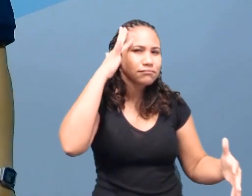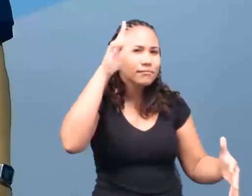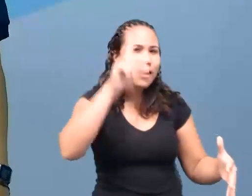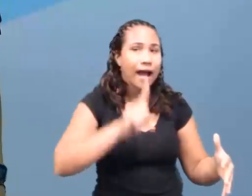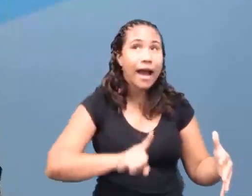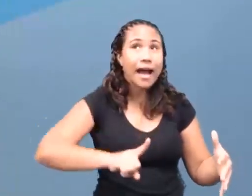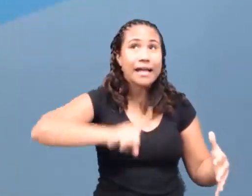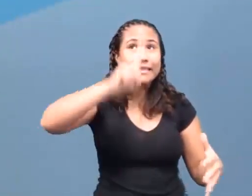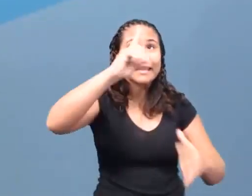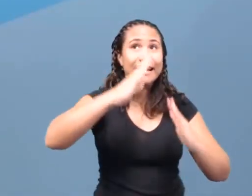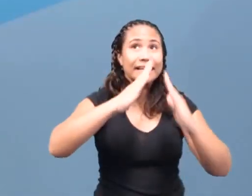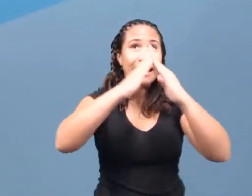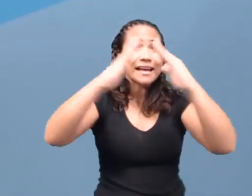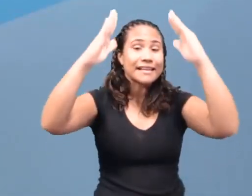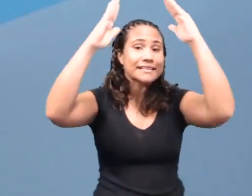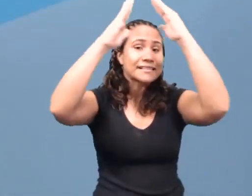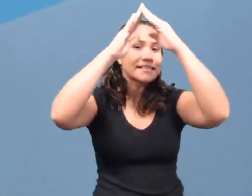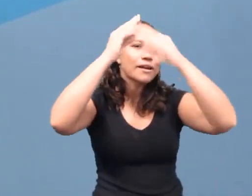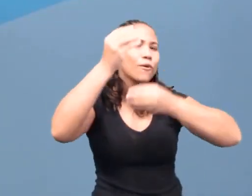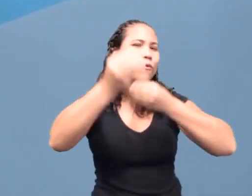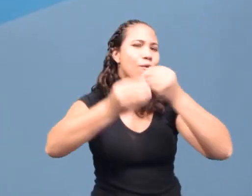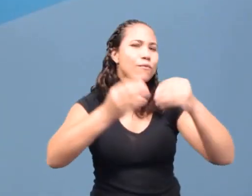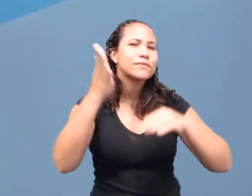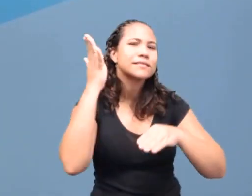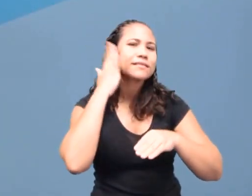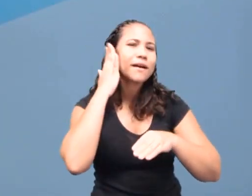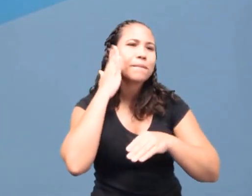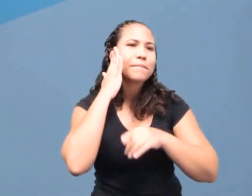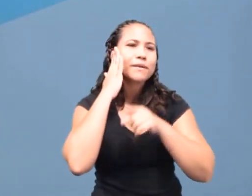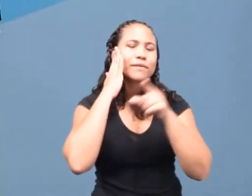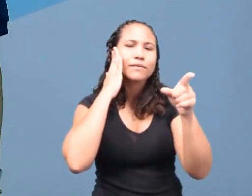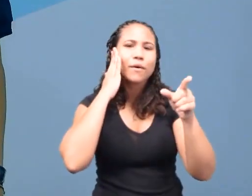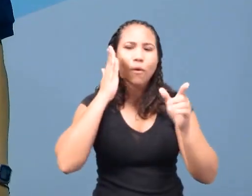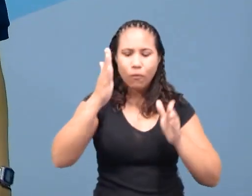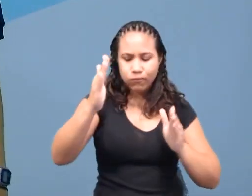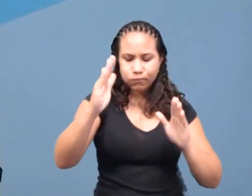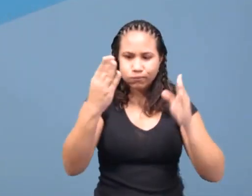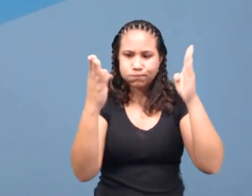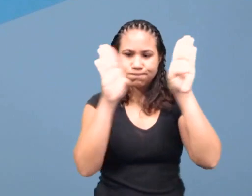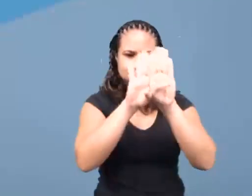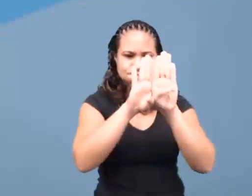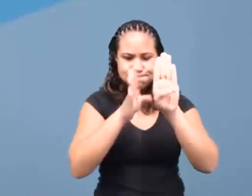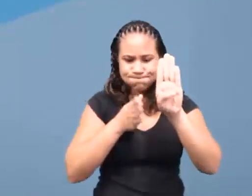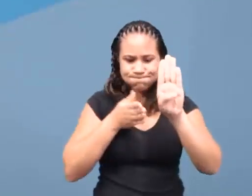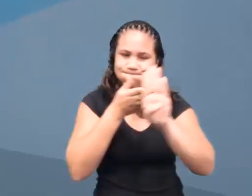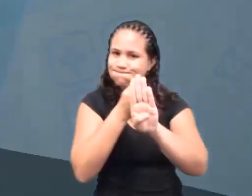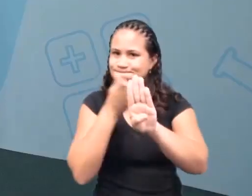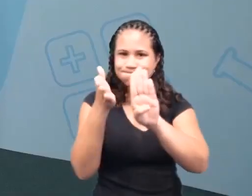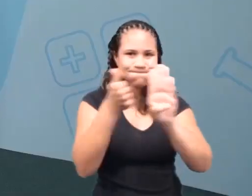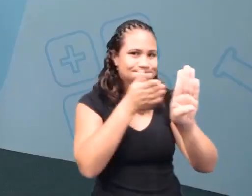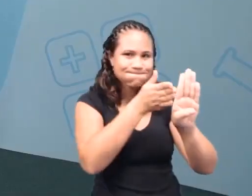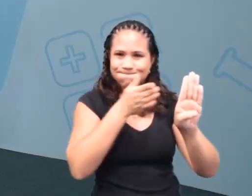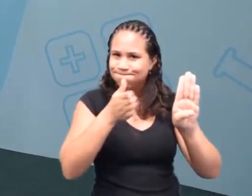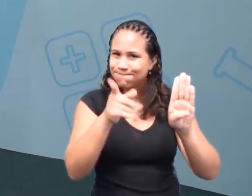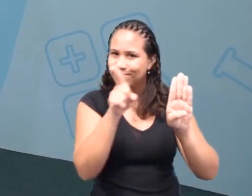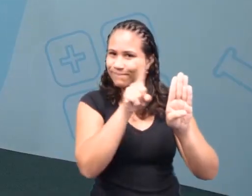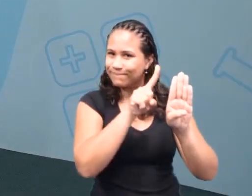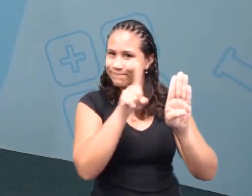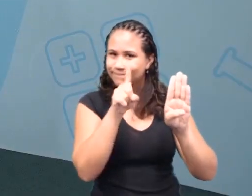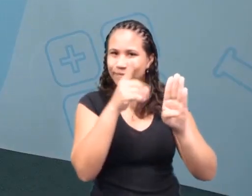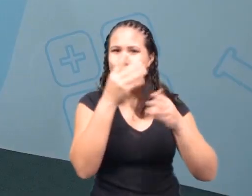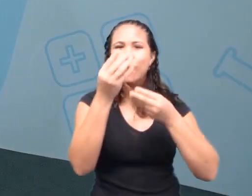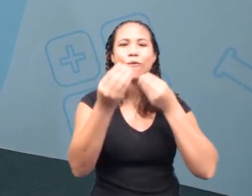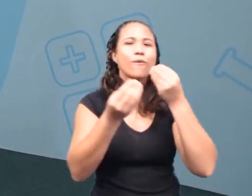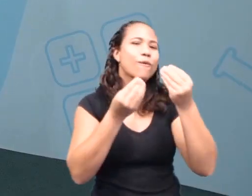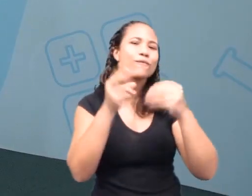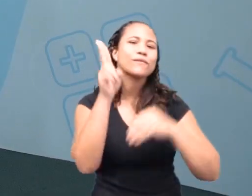casa, sabendo que ele não passa pela porta da frente. Então, qual desses